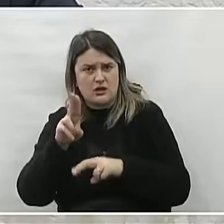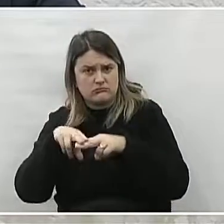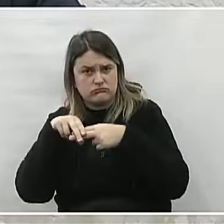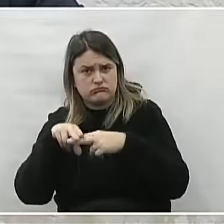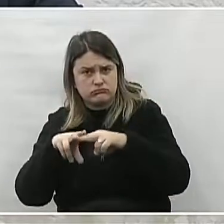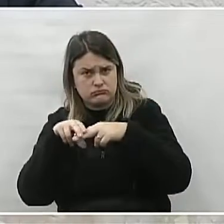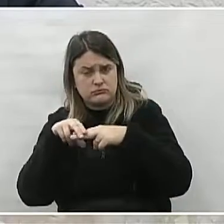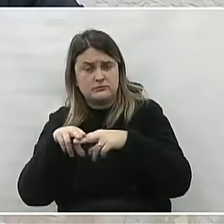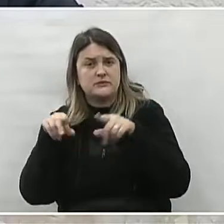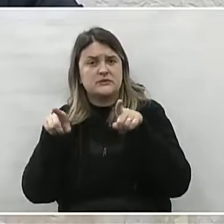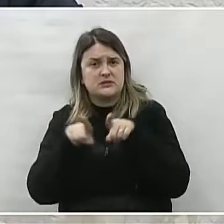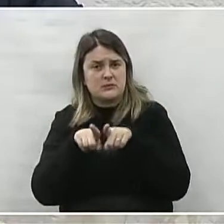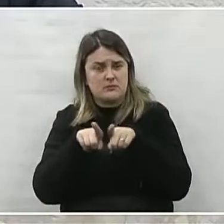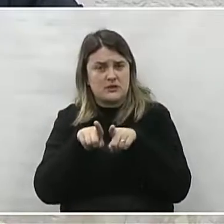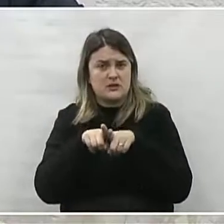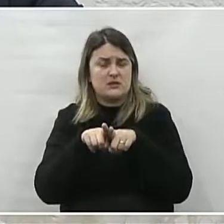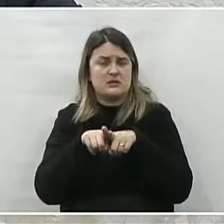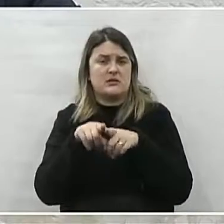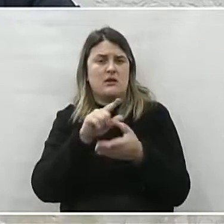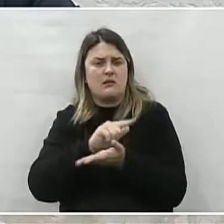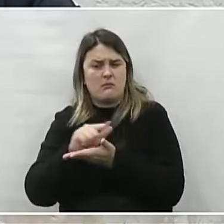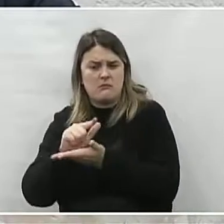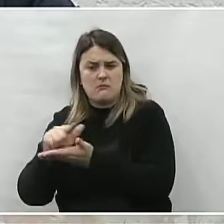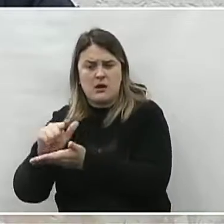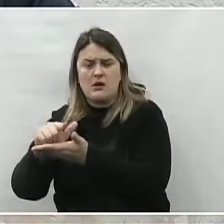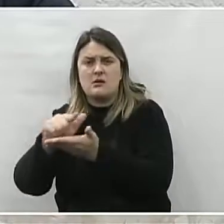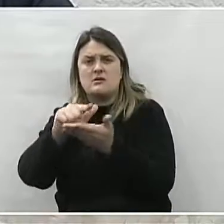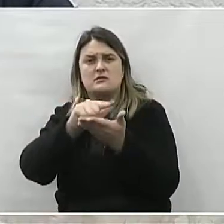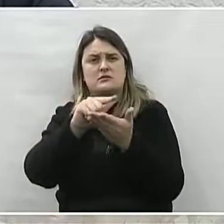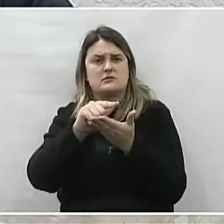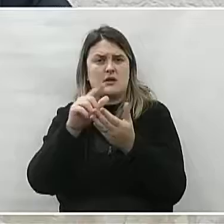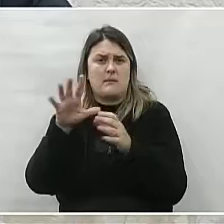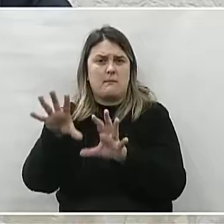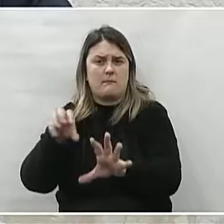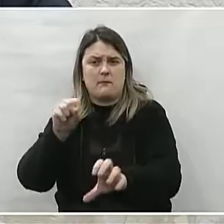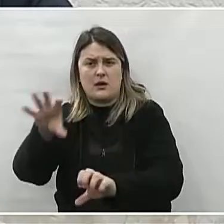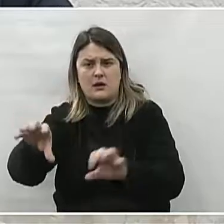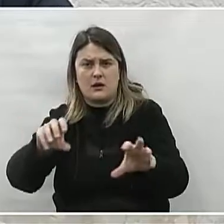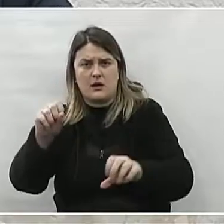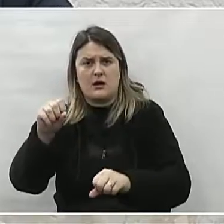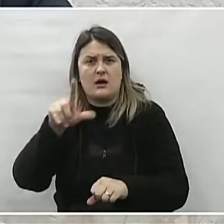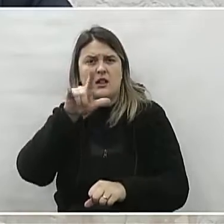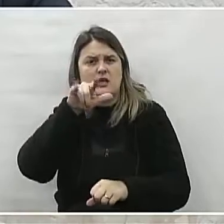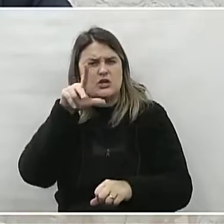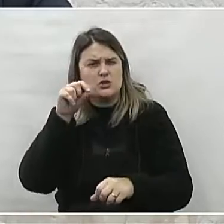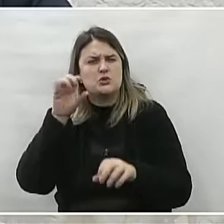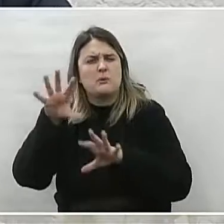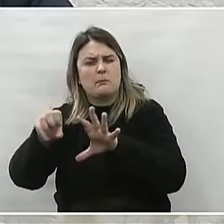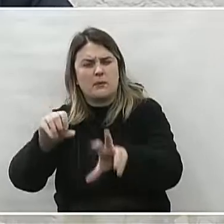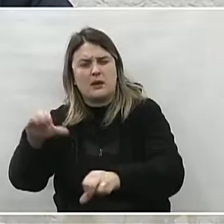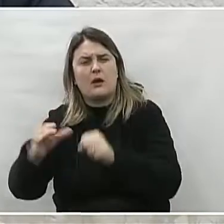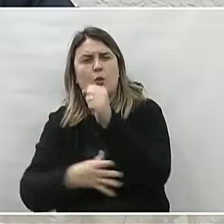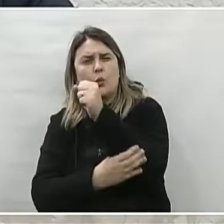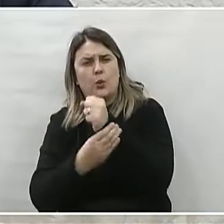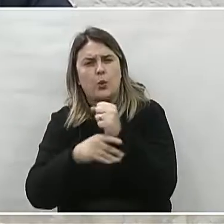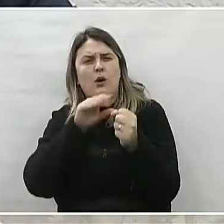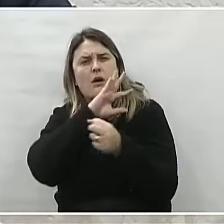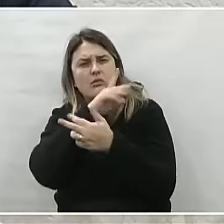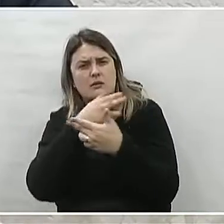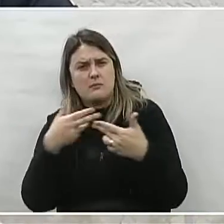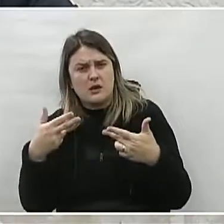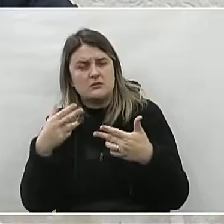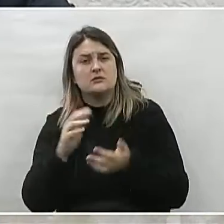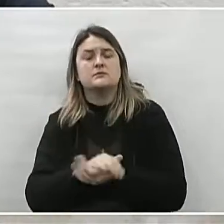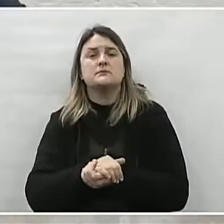equipamentos. Bem como placas instruindo as pessoas recolherem as fezes dos animais de